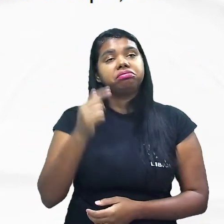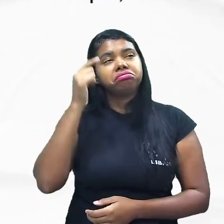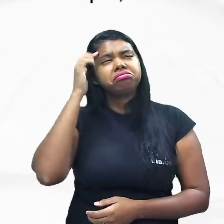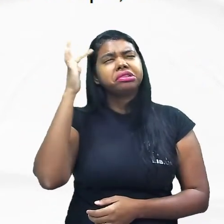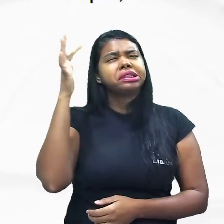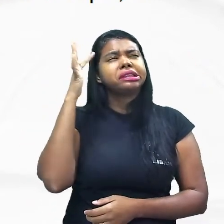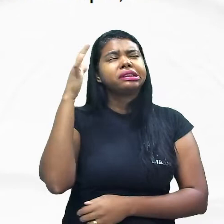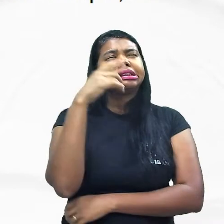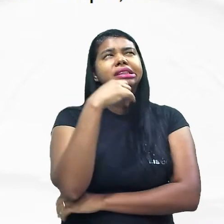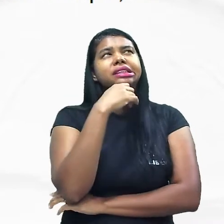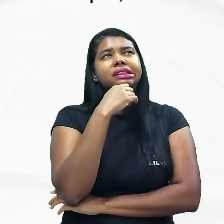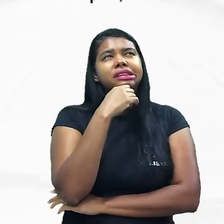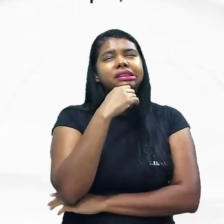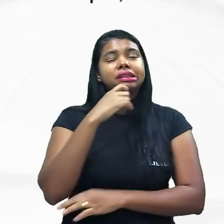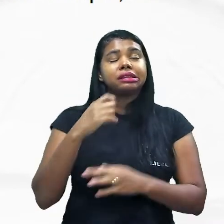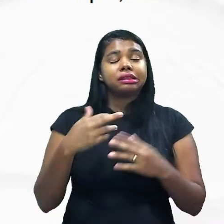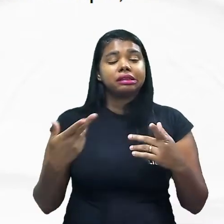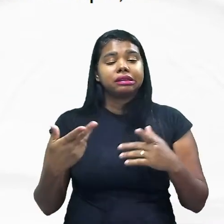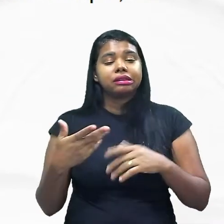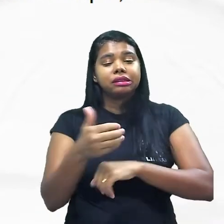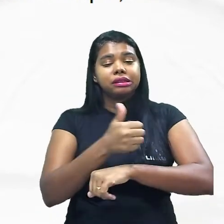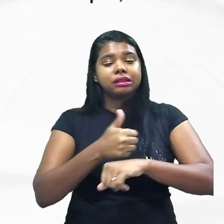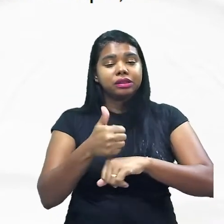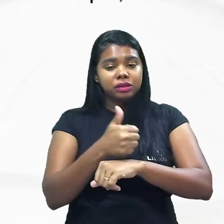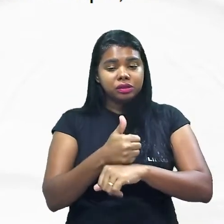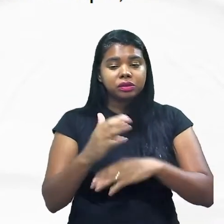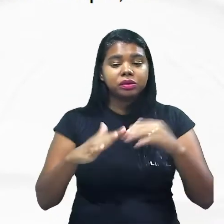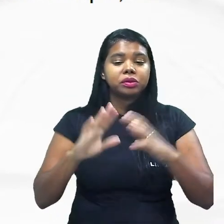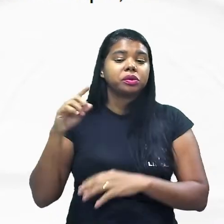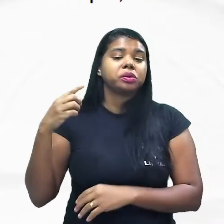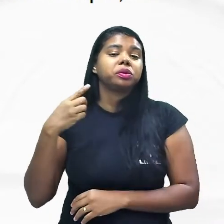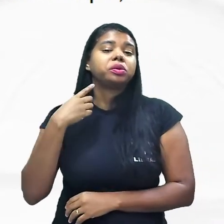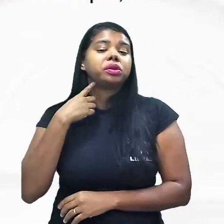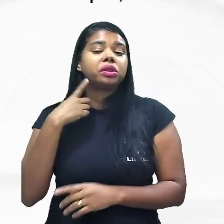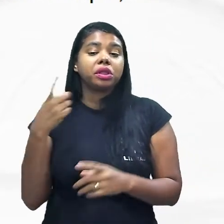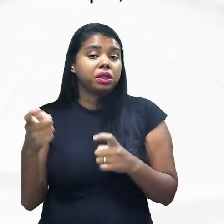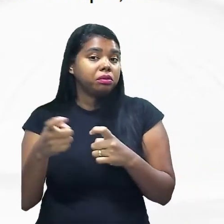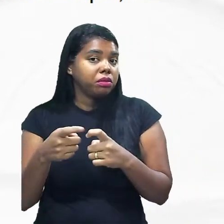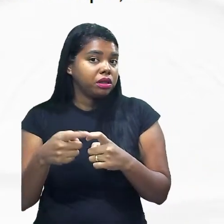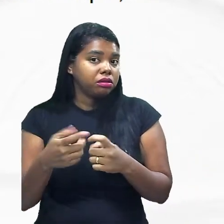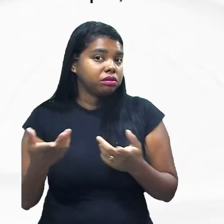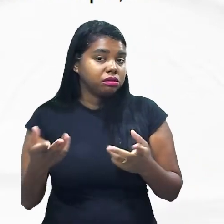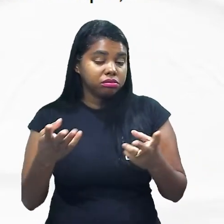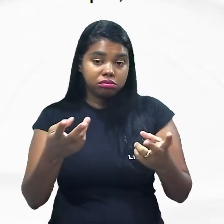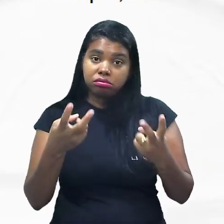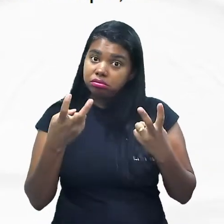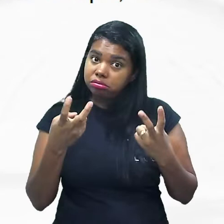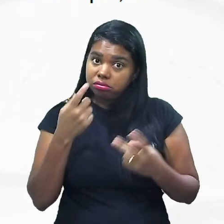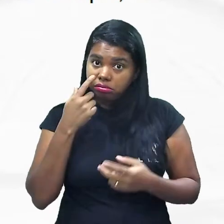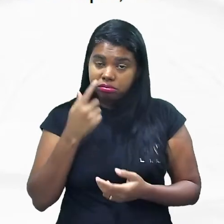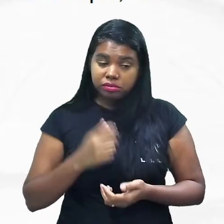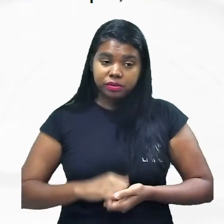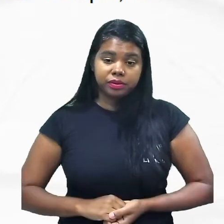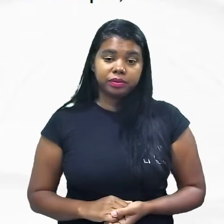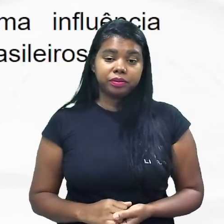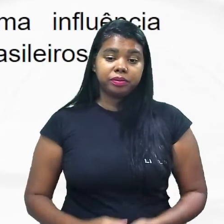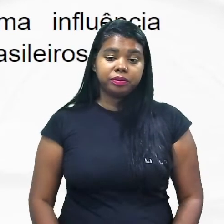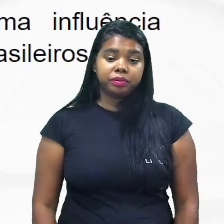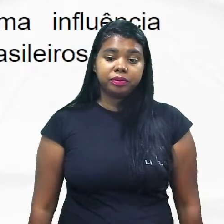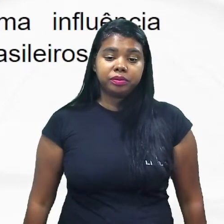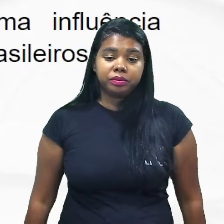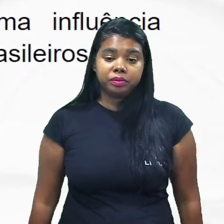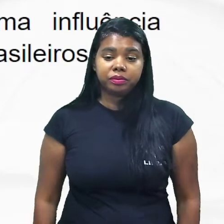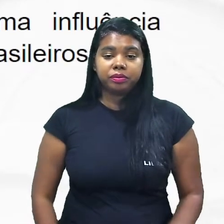em algumas profissões como direito é um exemplo a própria medicina fica atento a isso aí então vamos lá é um texto